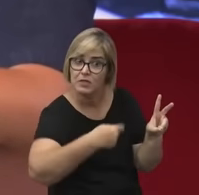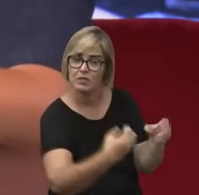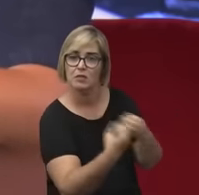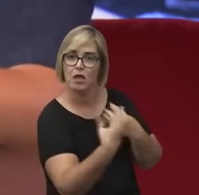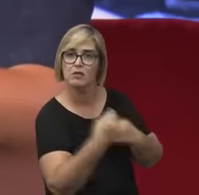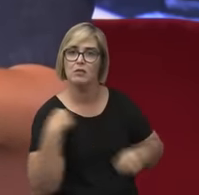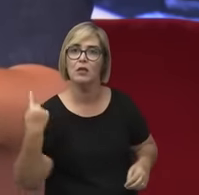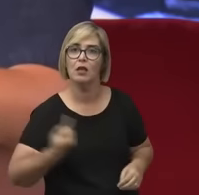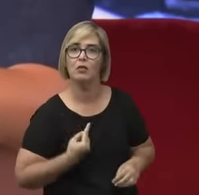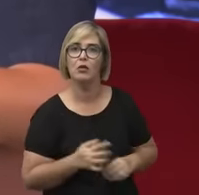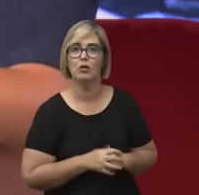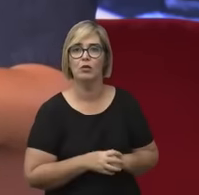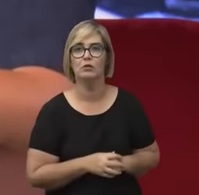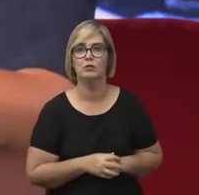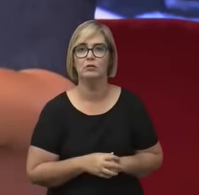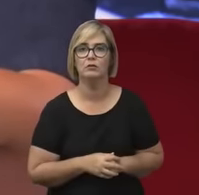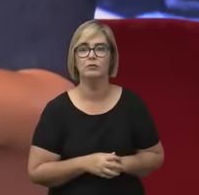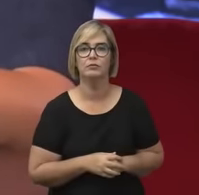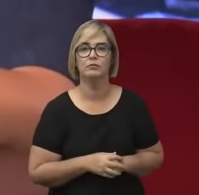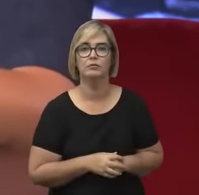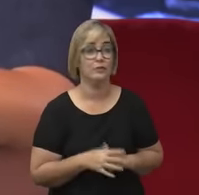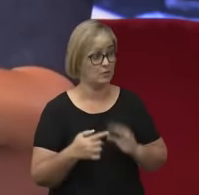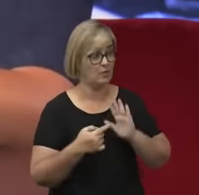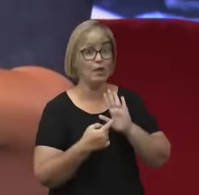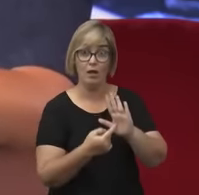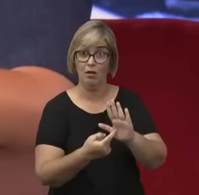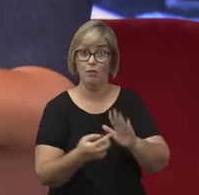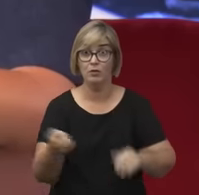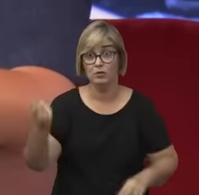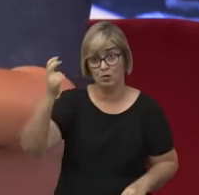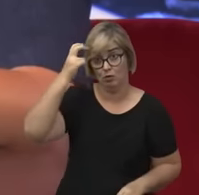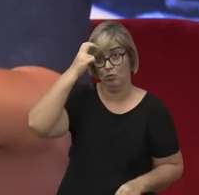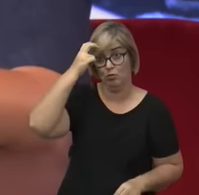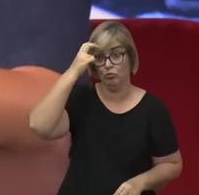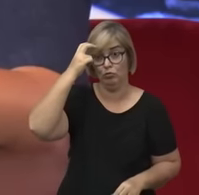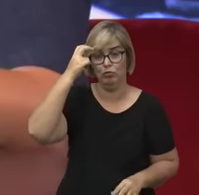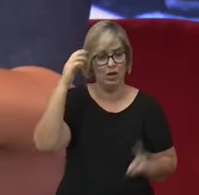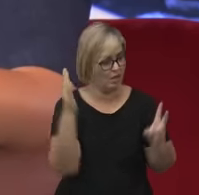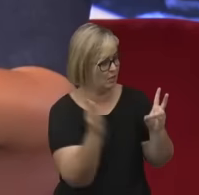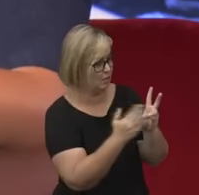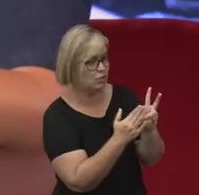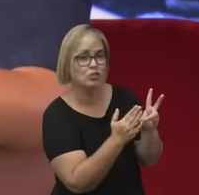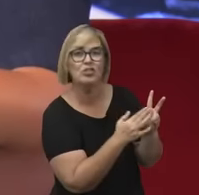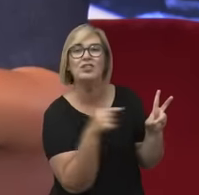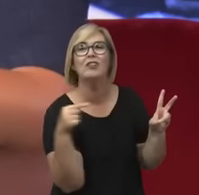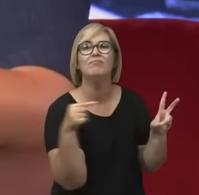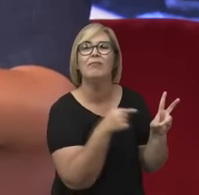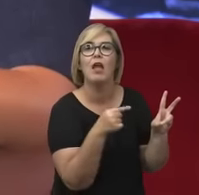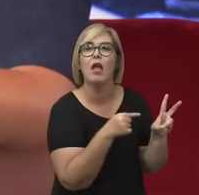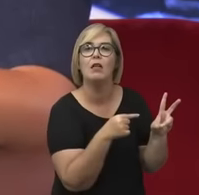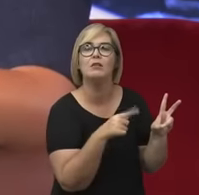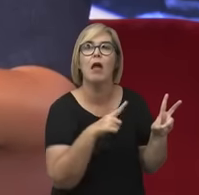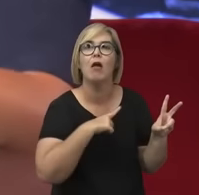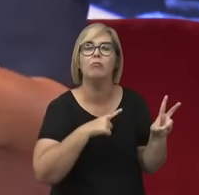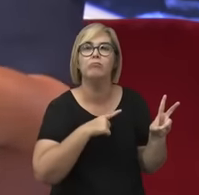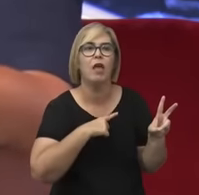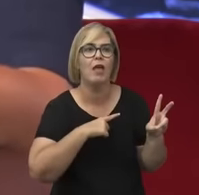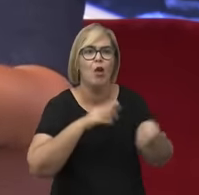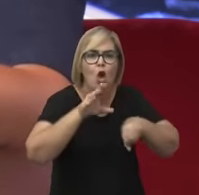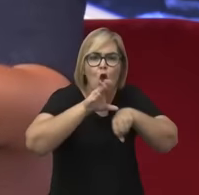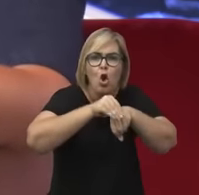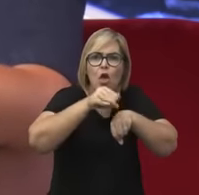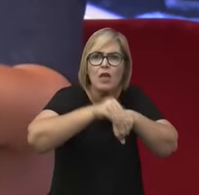a cultura indígena como uma cultura que precisa ser